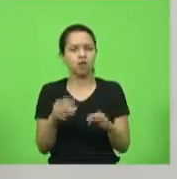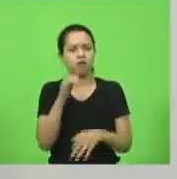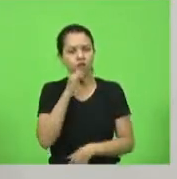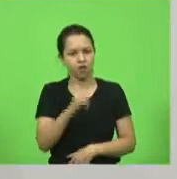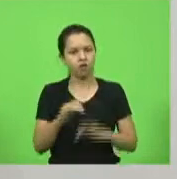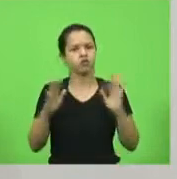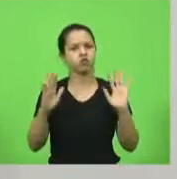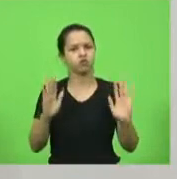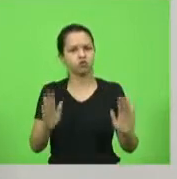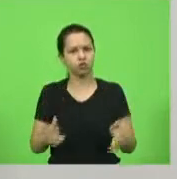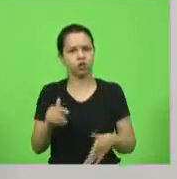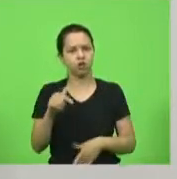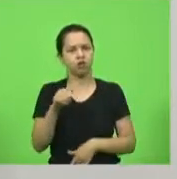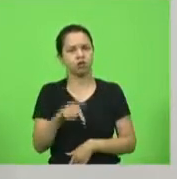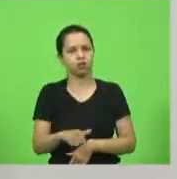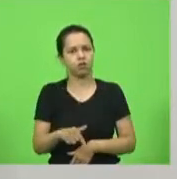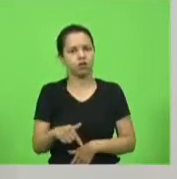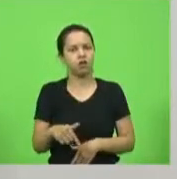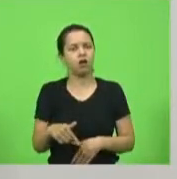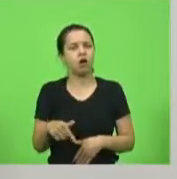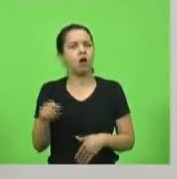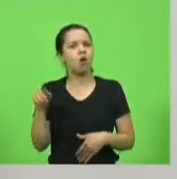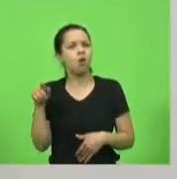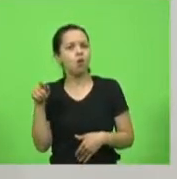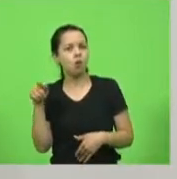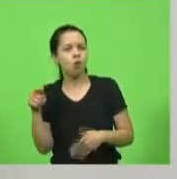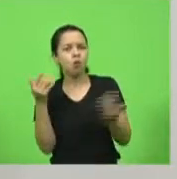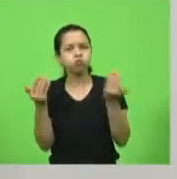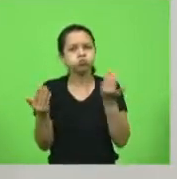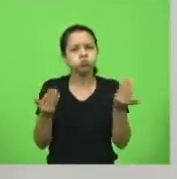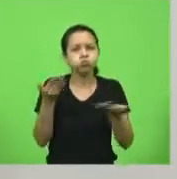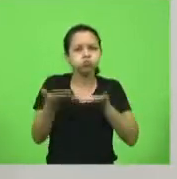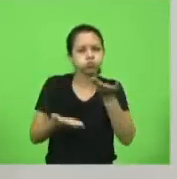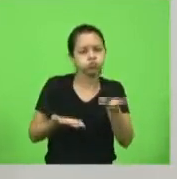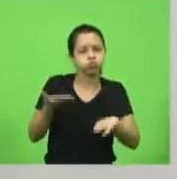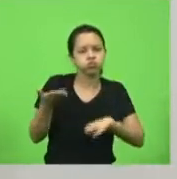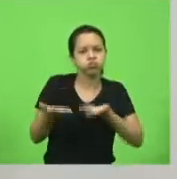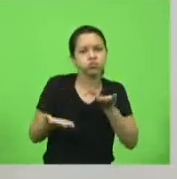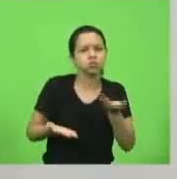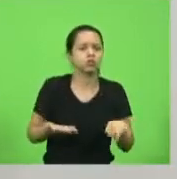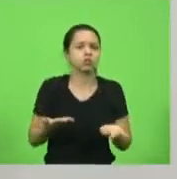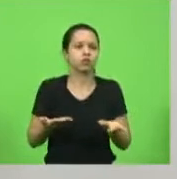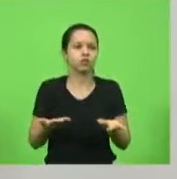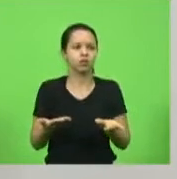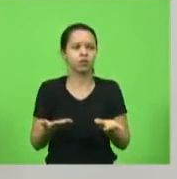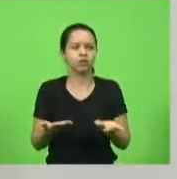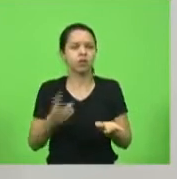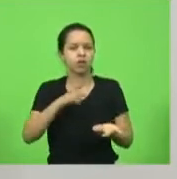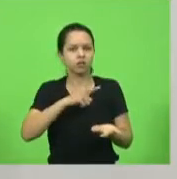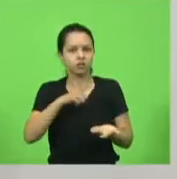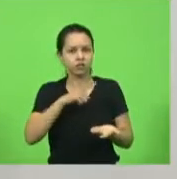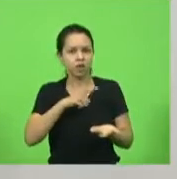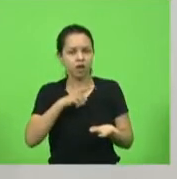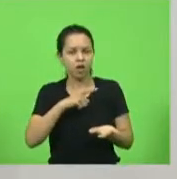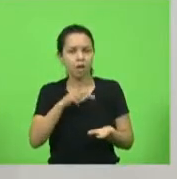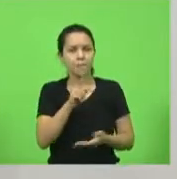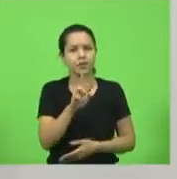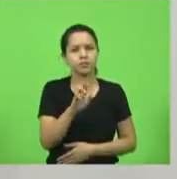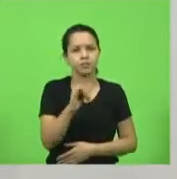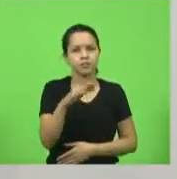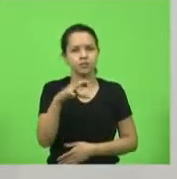presidente cadê a razoabilidade a proporcionalidade dentro de princípios que emanam da administração pública